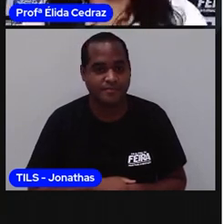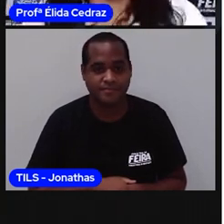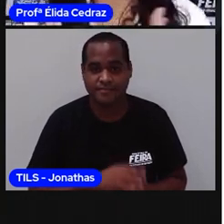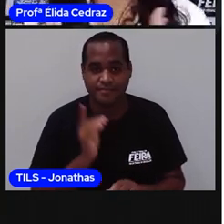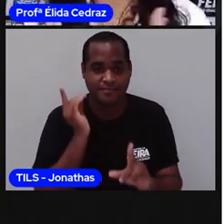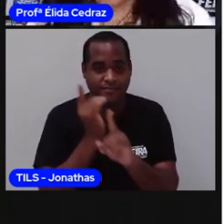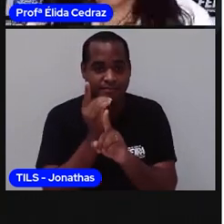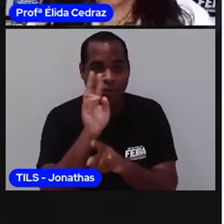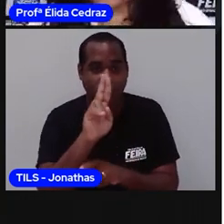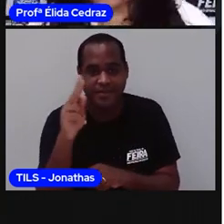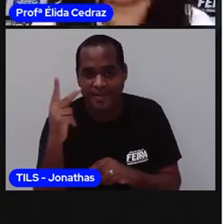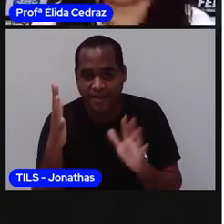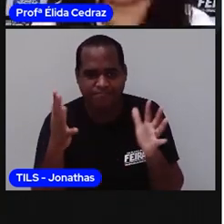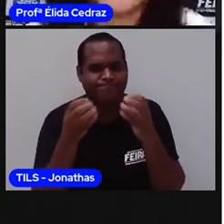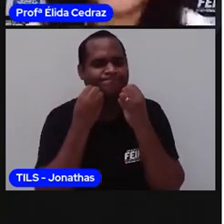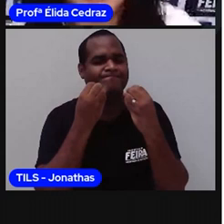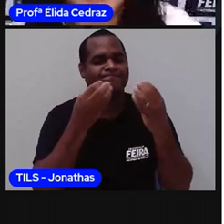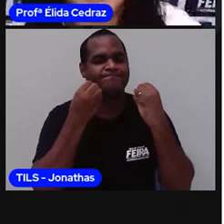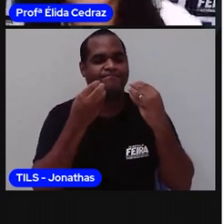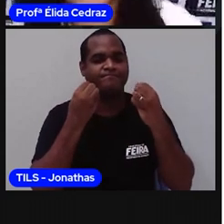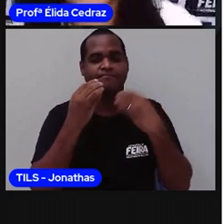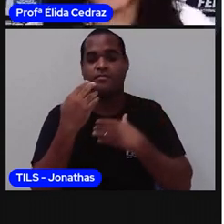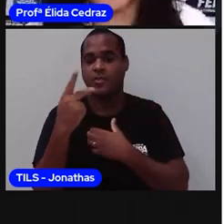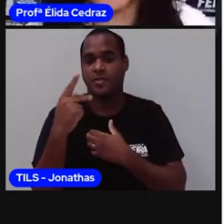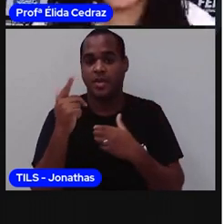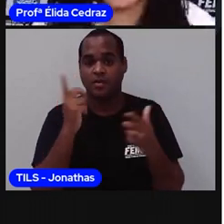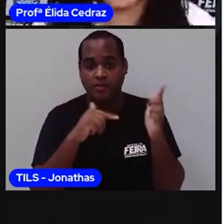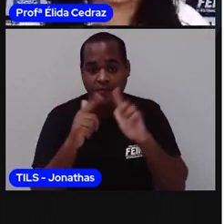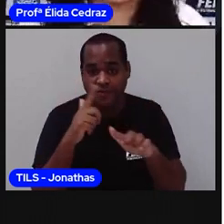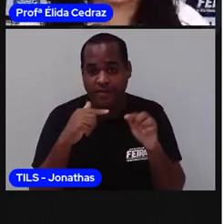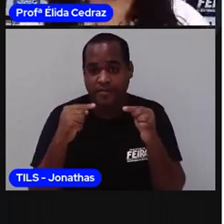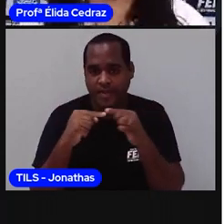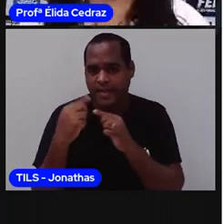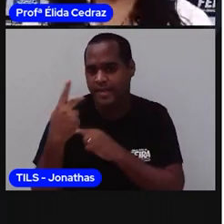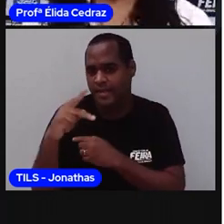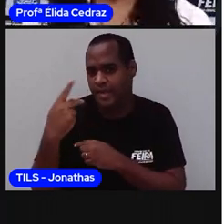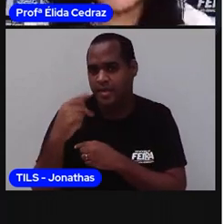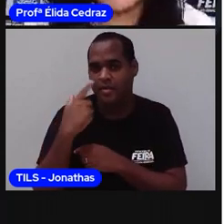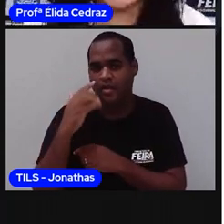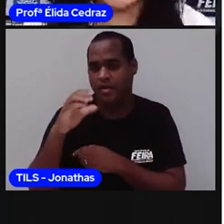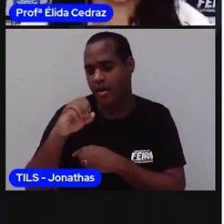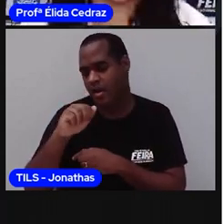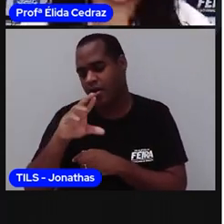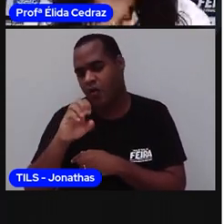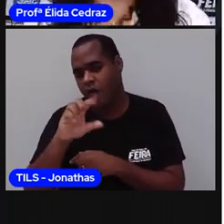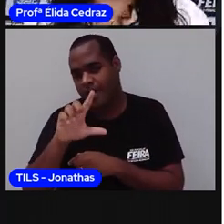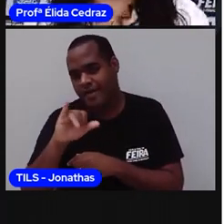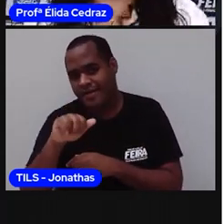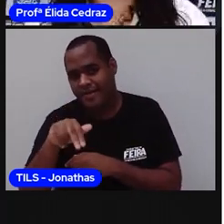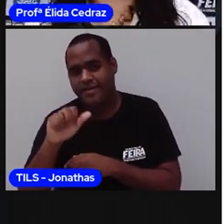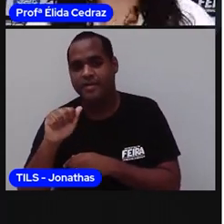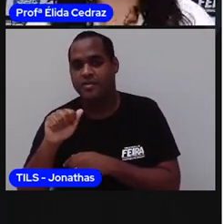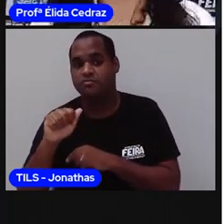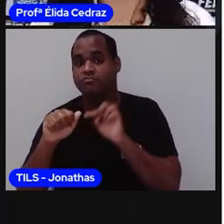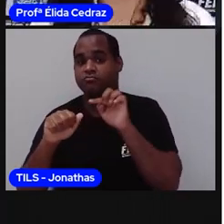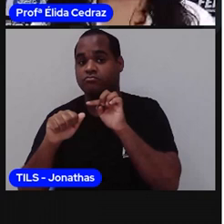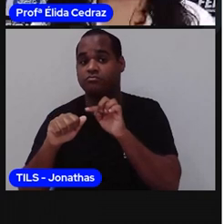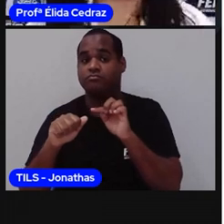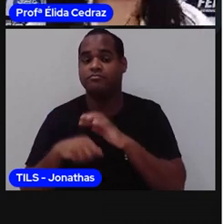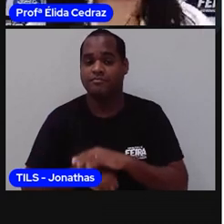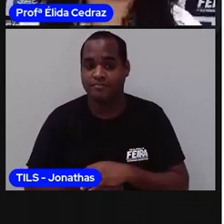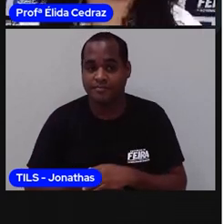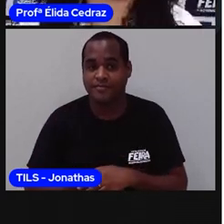Achou? Isso, muito bem. Cadê Carolina? Olha Carolina aqui. Carolina Carvalho Lemos. E